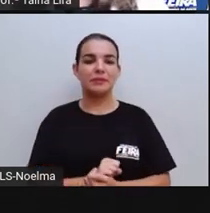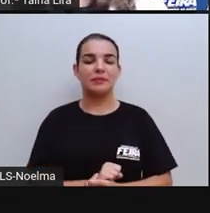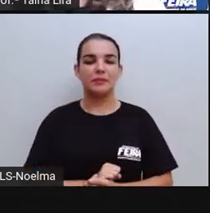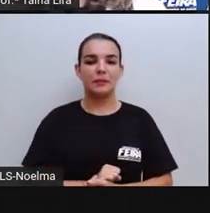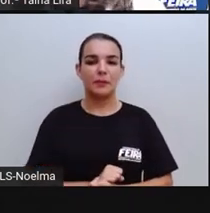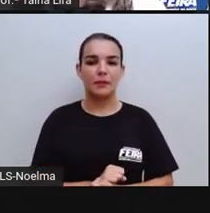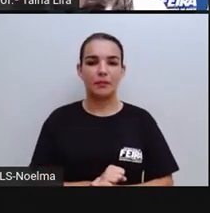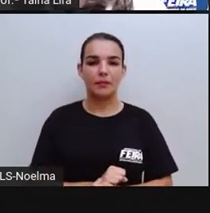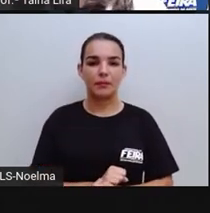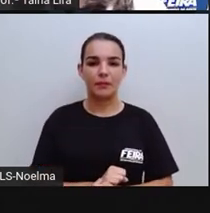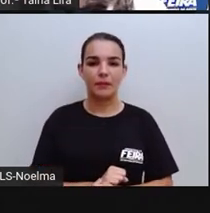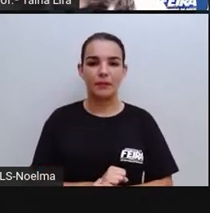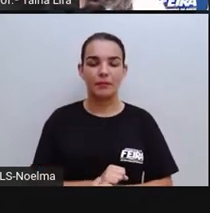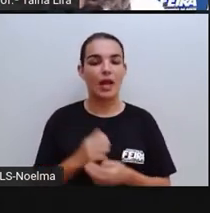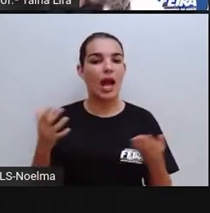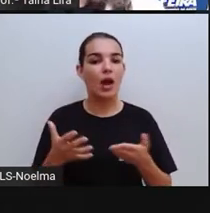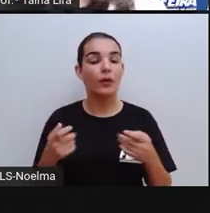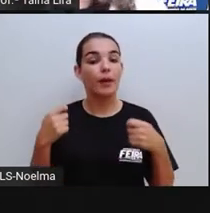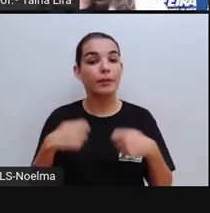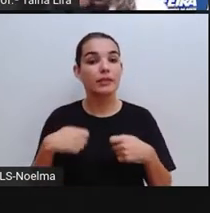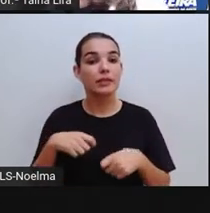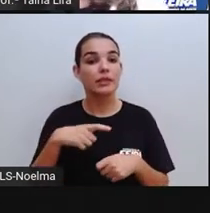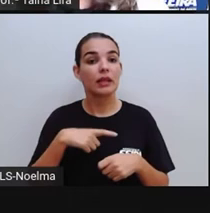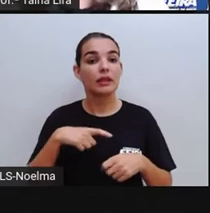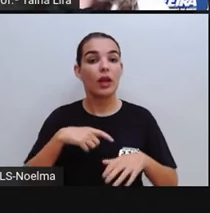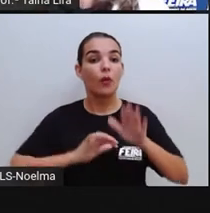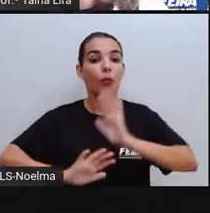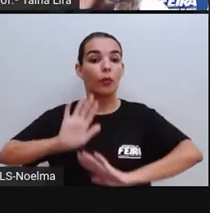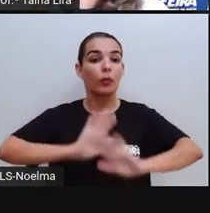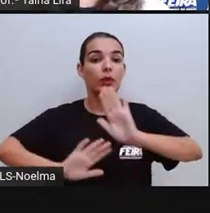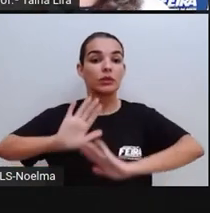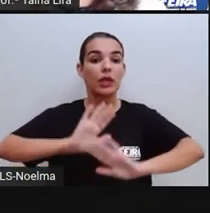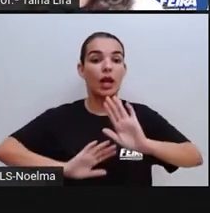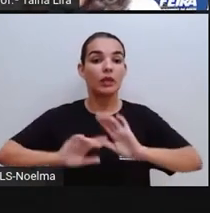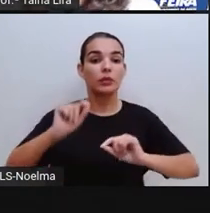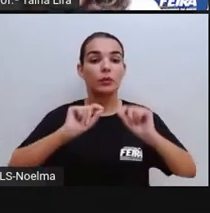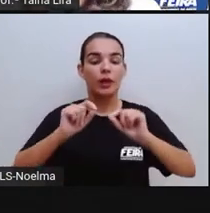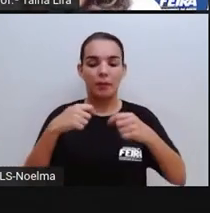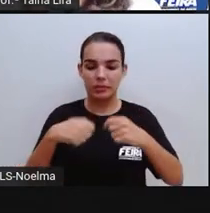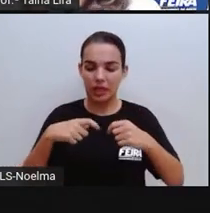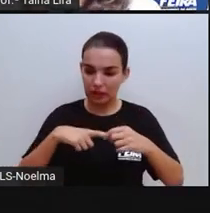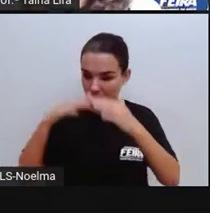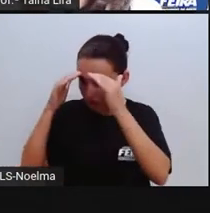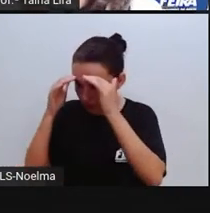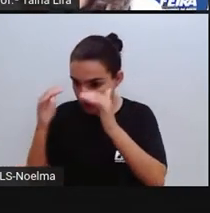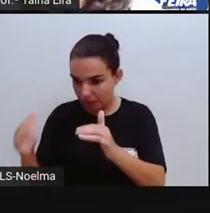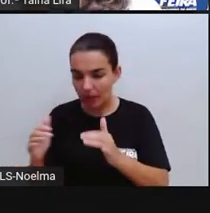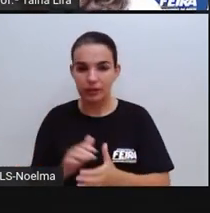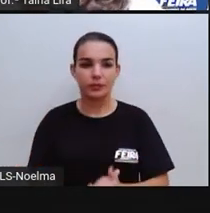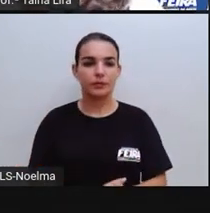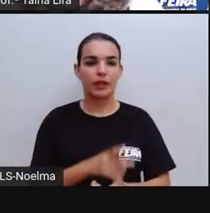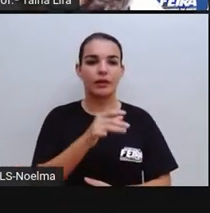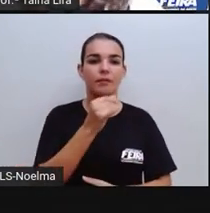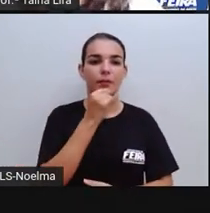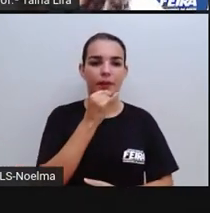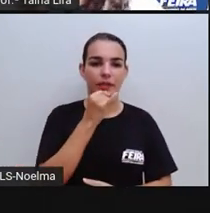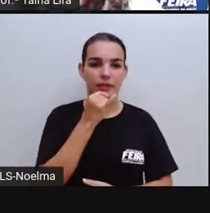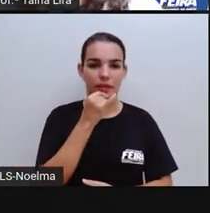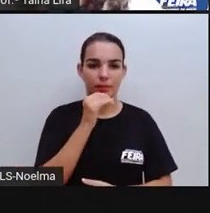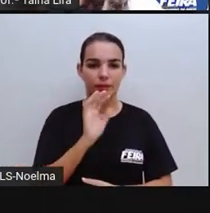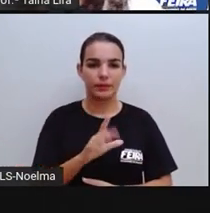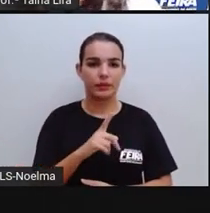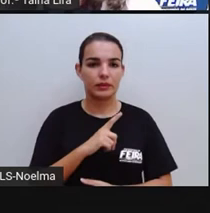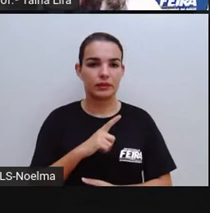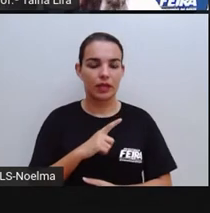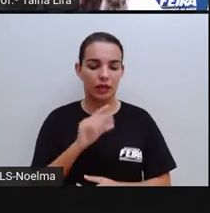Agora, o que a gente precisa ter cuidado é na questão do respeito. Porque, por exemplo, aqui, ó, nos comentários